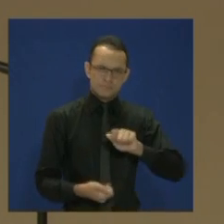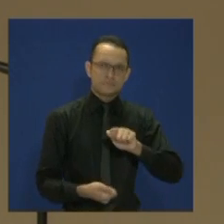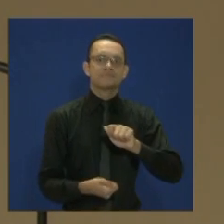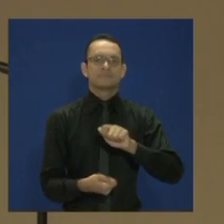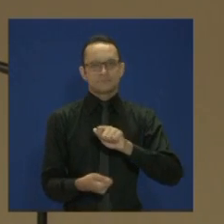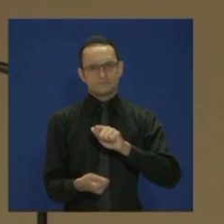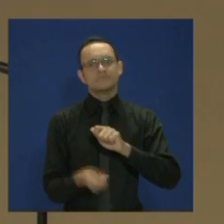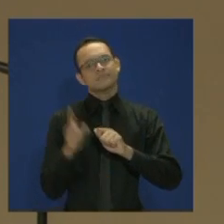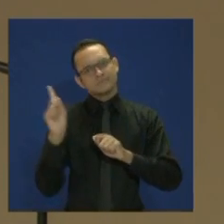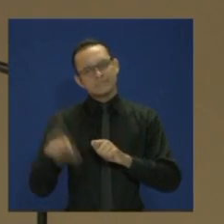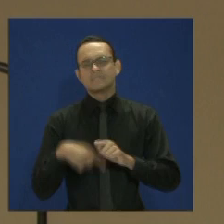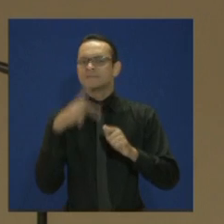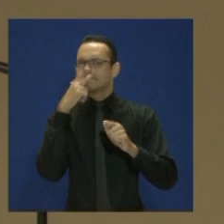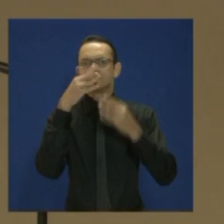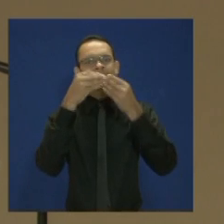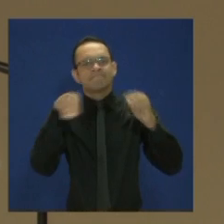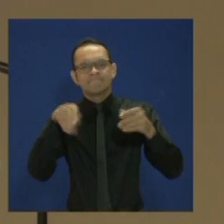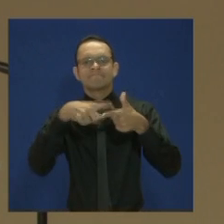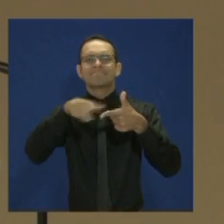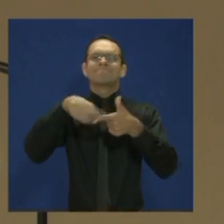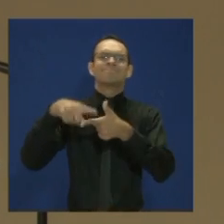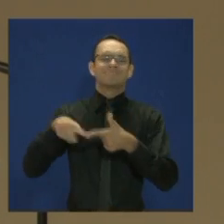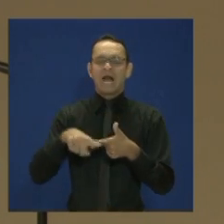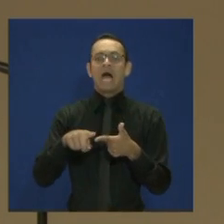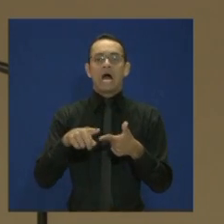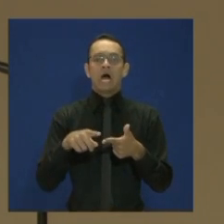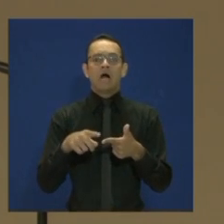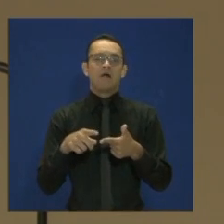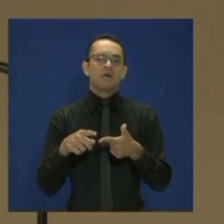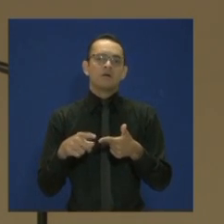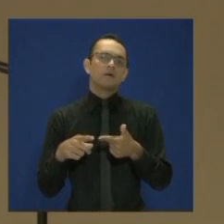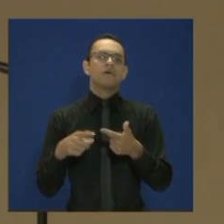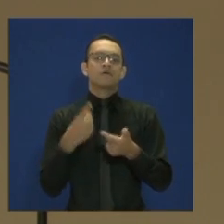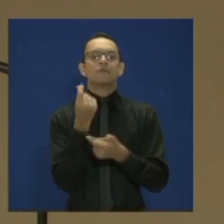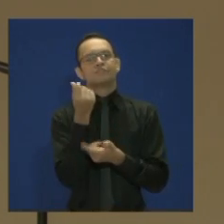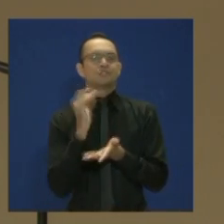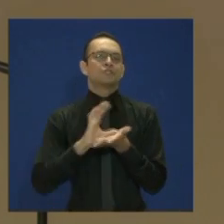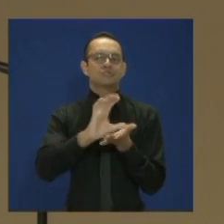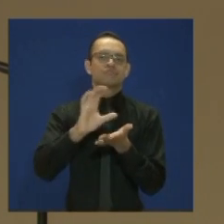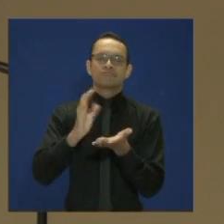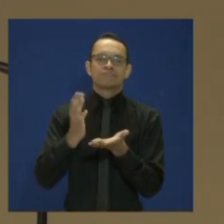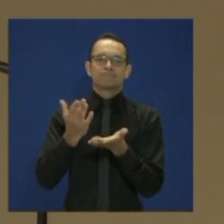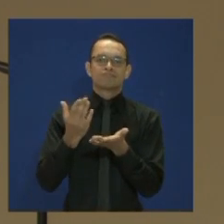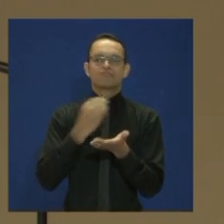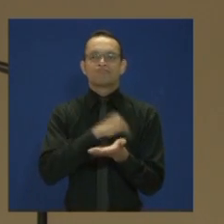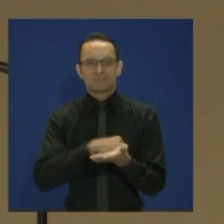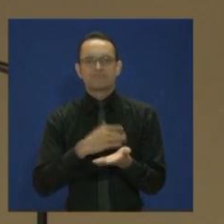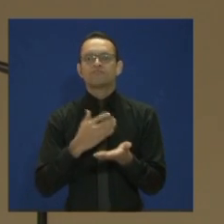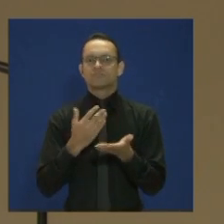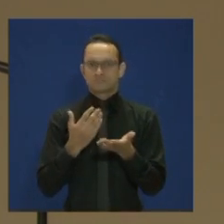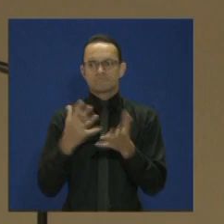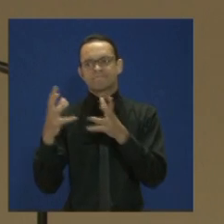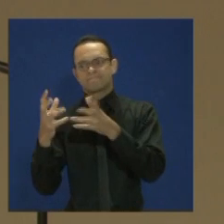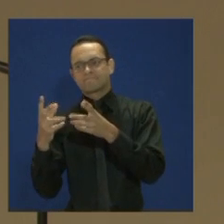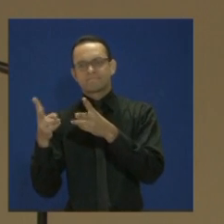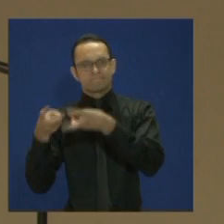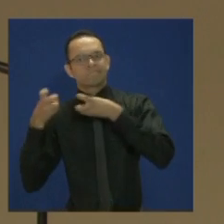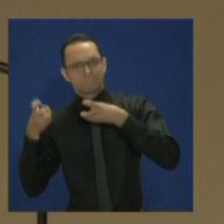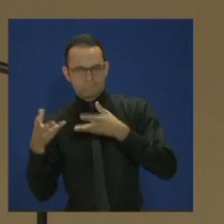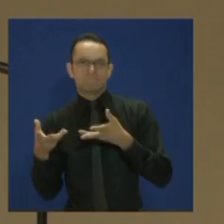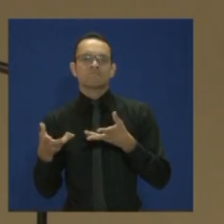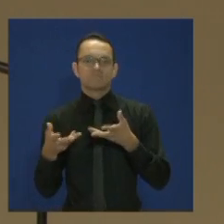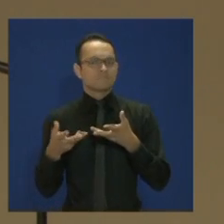dessa distribuição de renda. Não há futuro, eu diria, para a